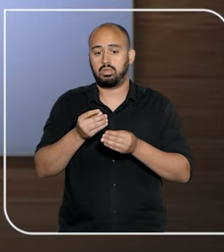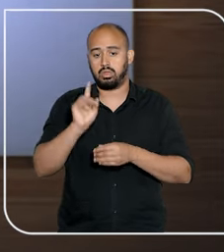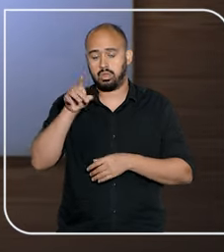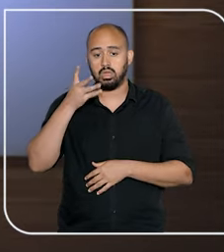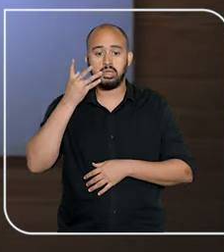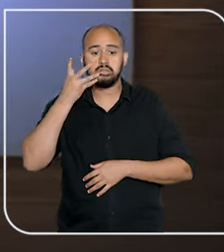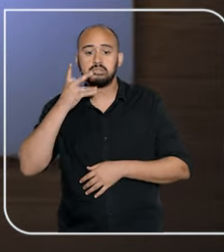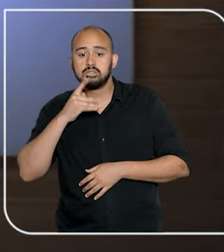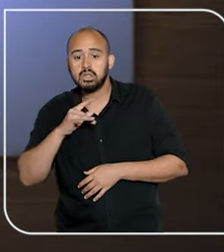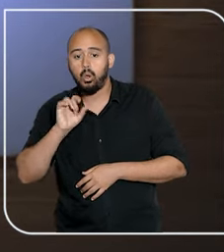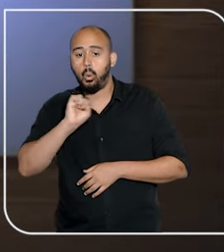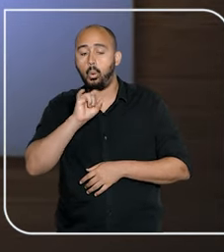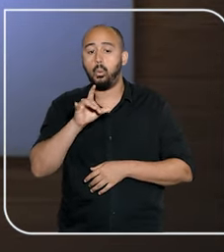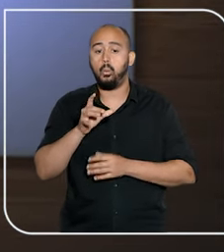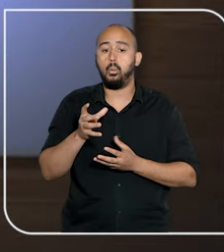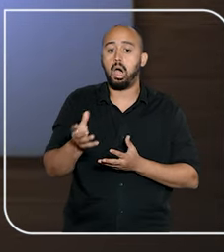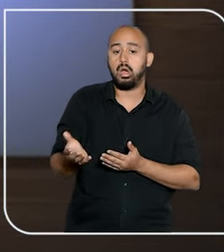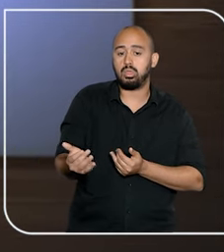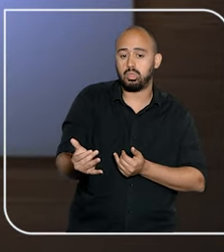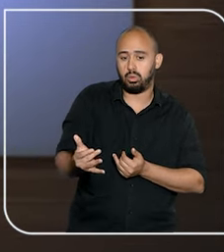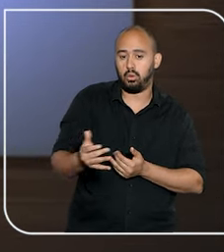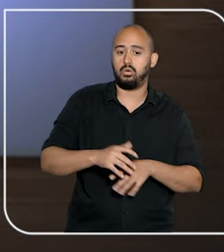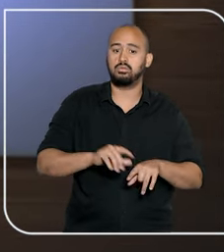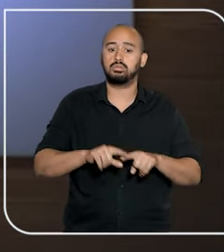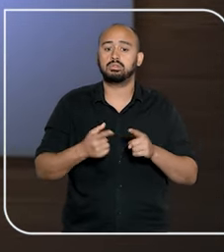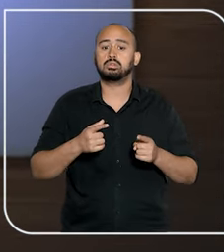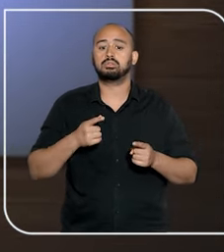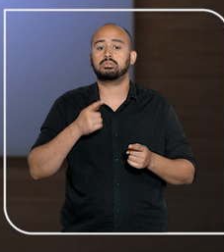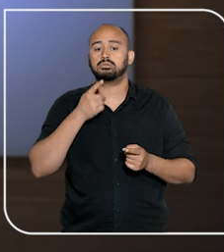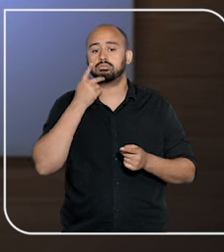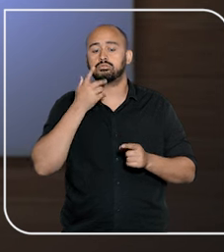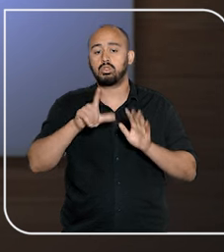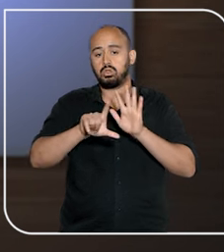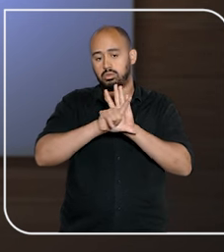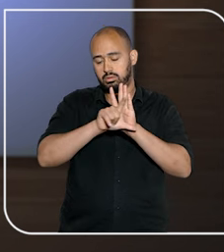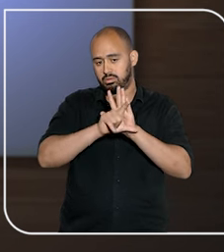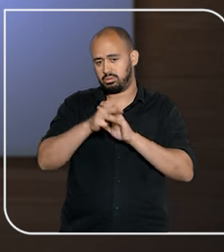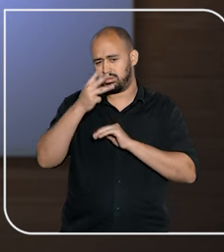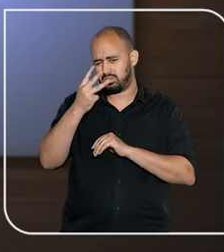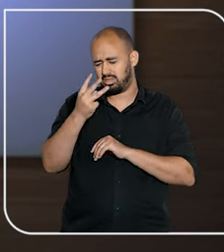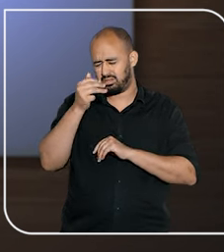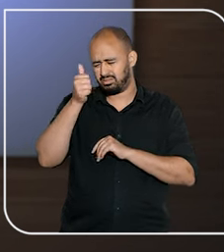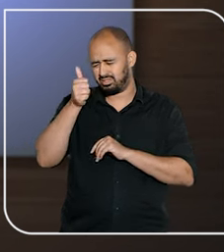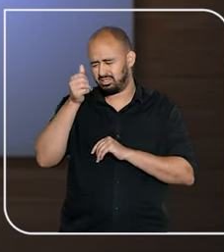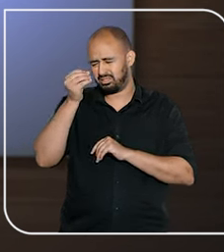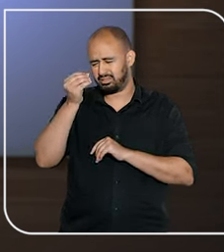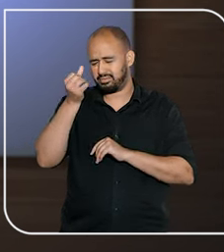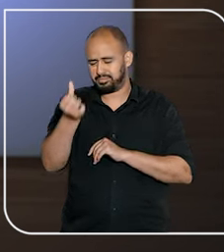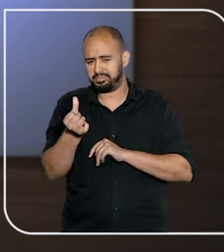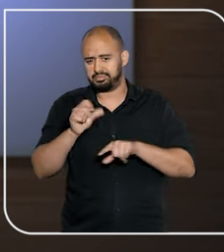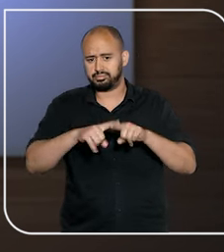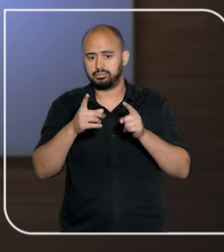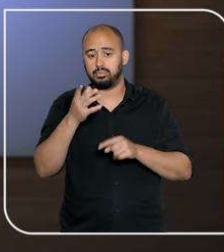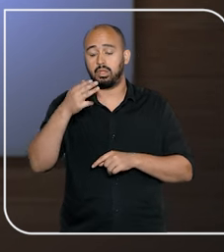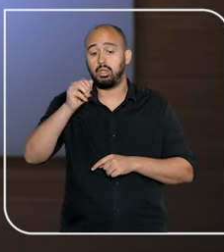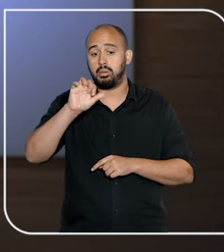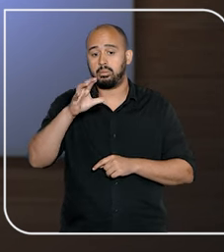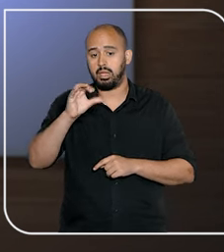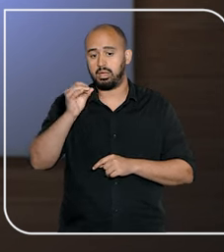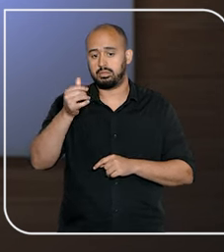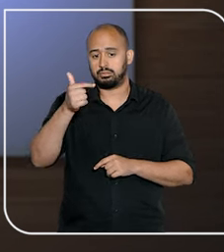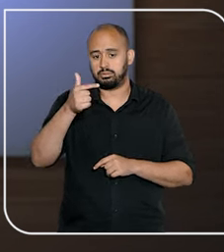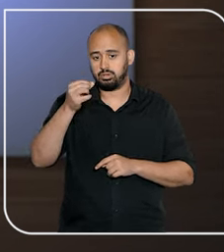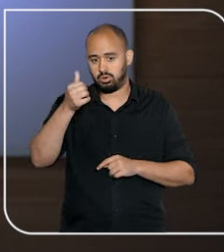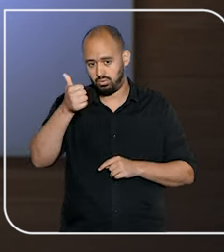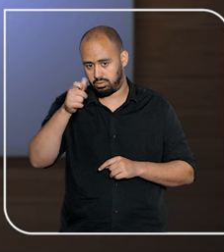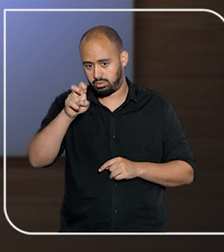fornecimento de bebida alcoólica para criança ou adolescente após o advento da Lei nº.106, de 17